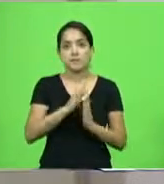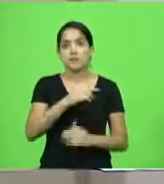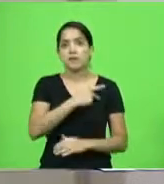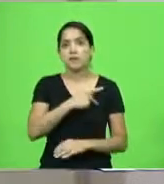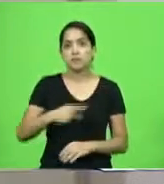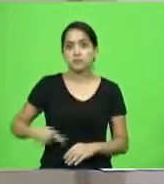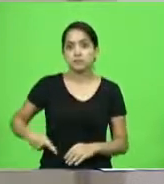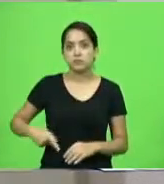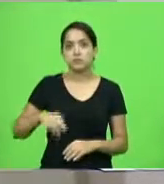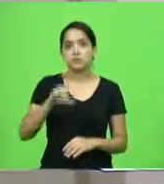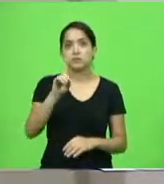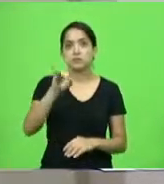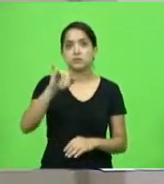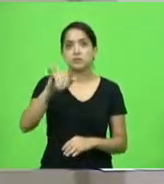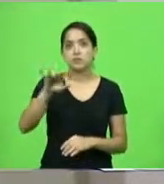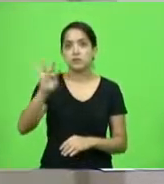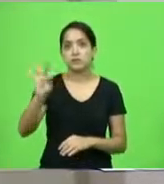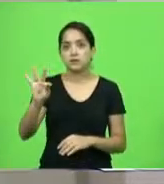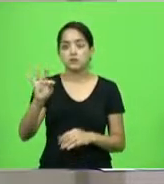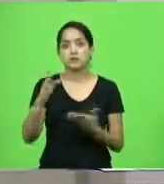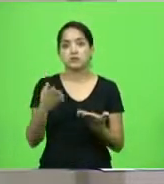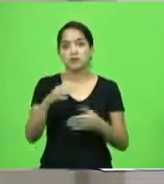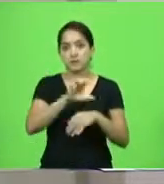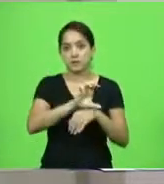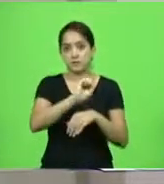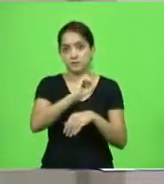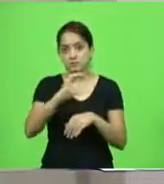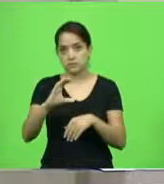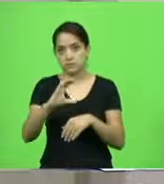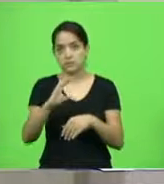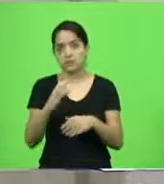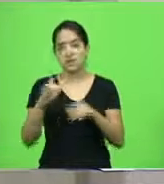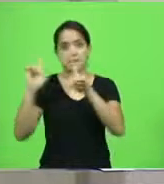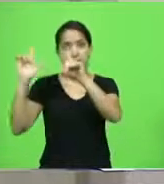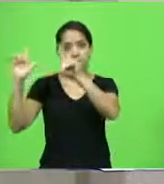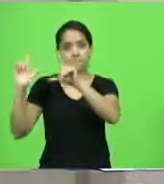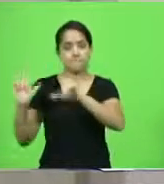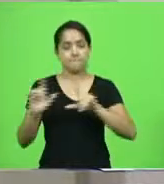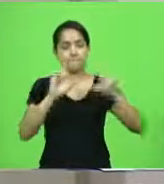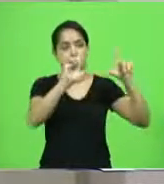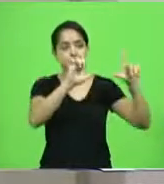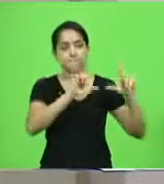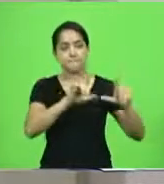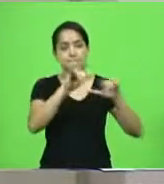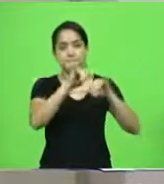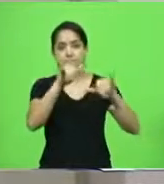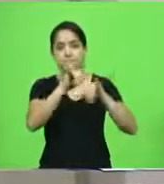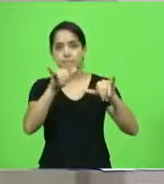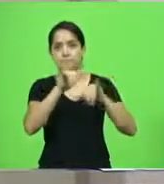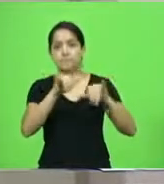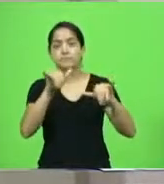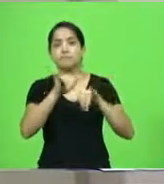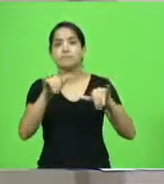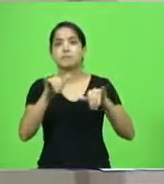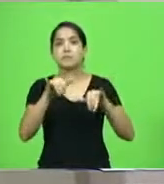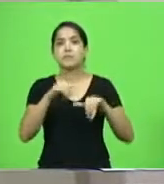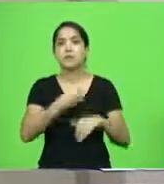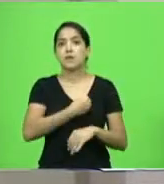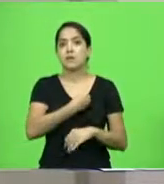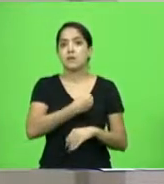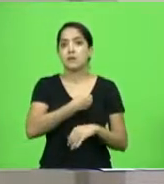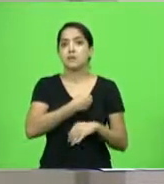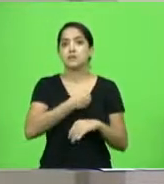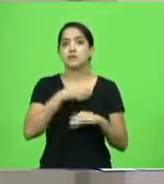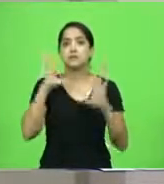regional do DENIT no estado de Santa Catarina pela instalação de placas informativas sobre a presença de animais na